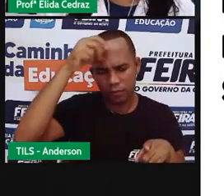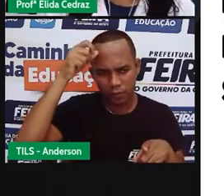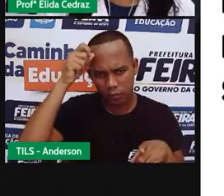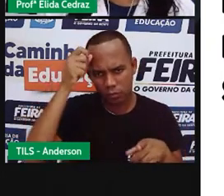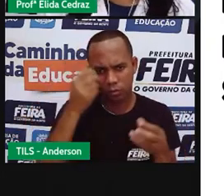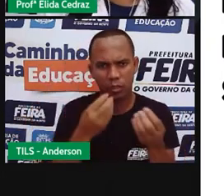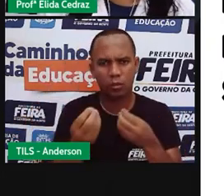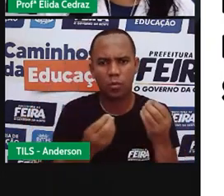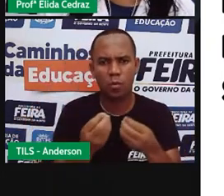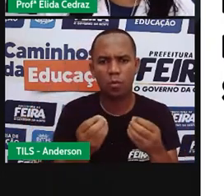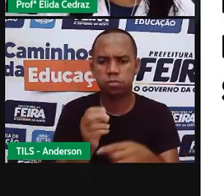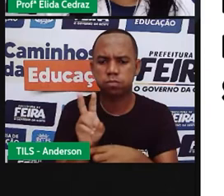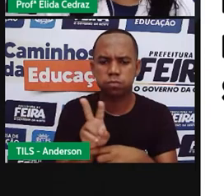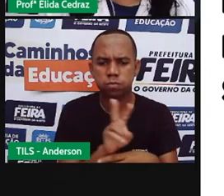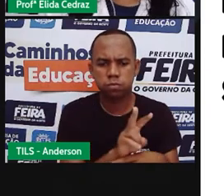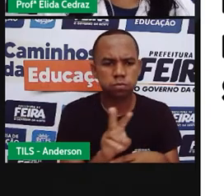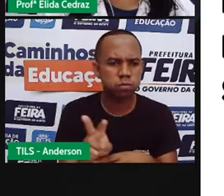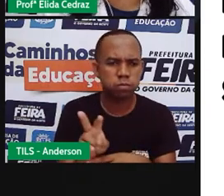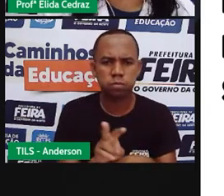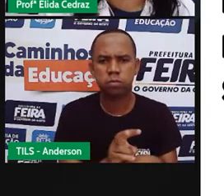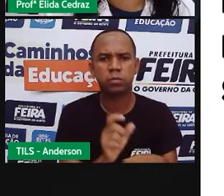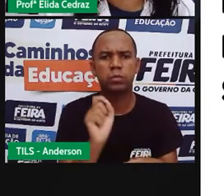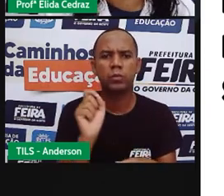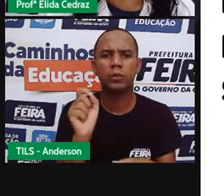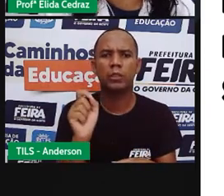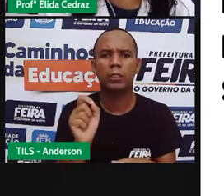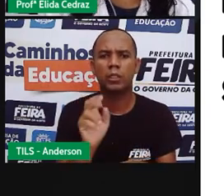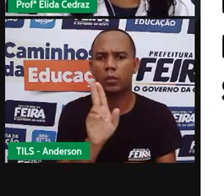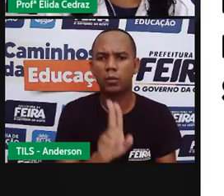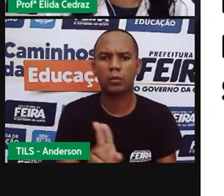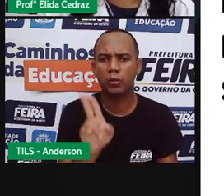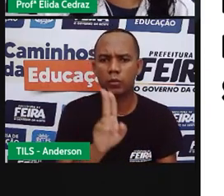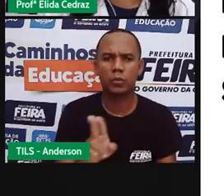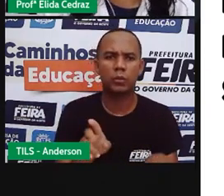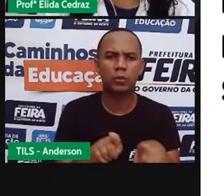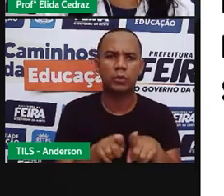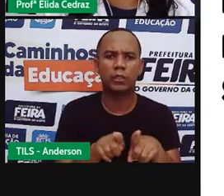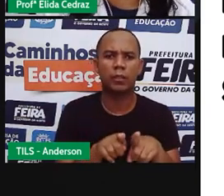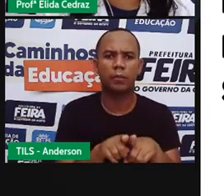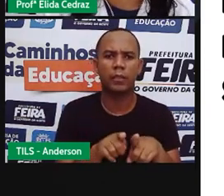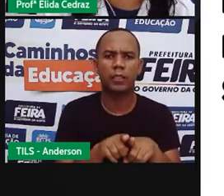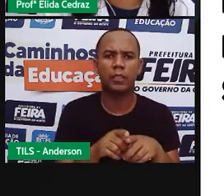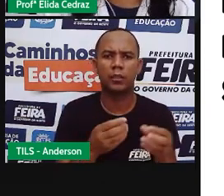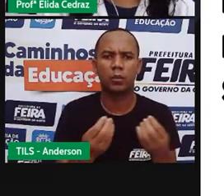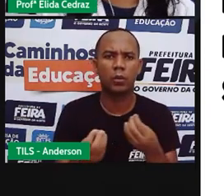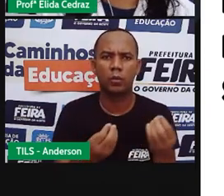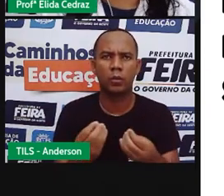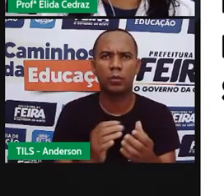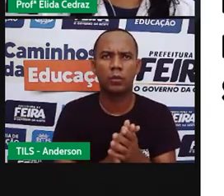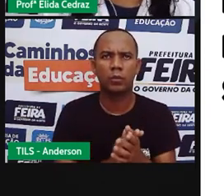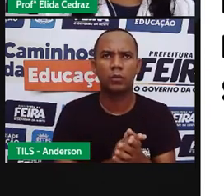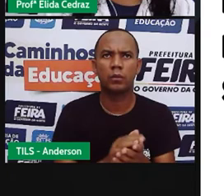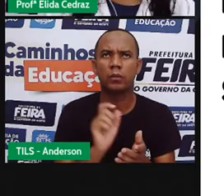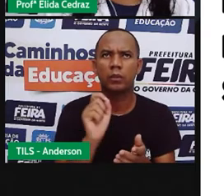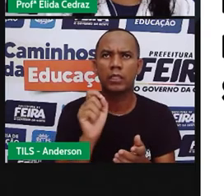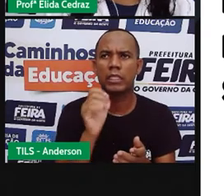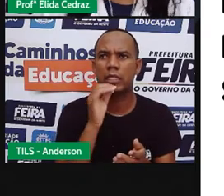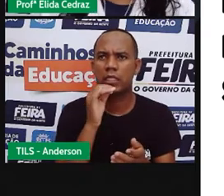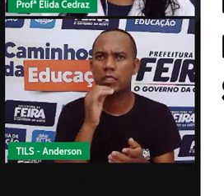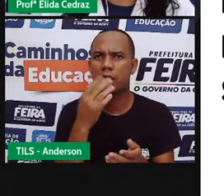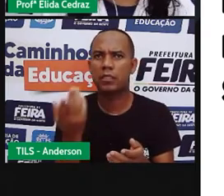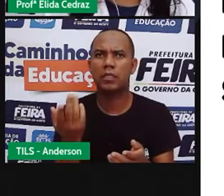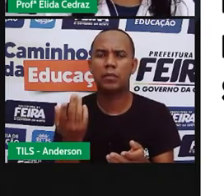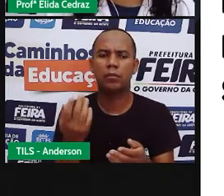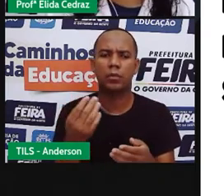também ter as prioridades para a sua utilização na infraestrutura. Que é a parte que